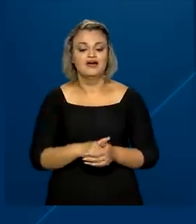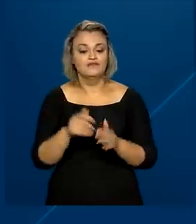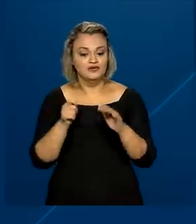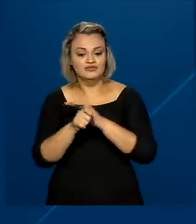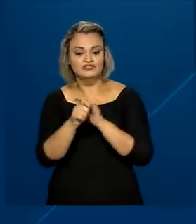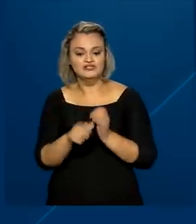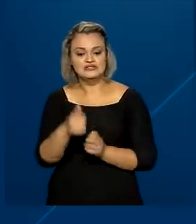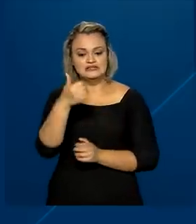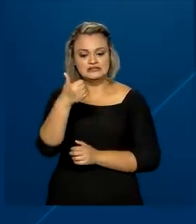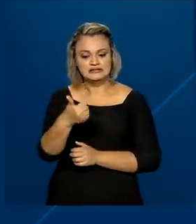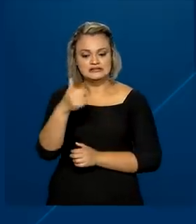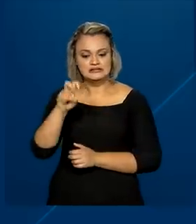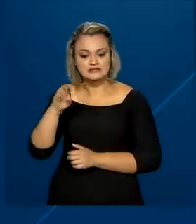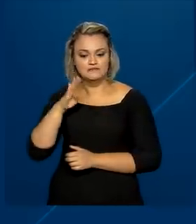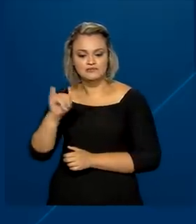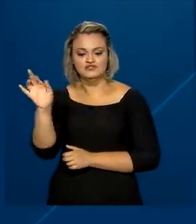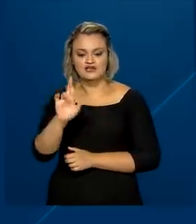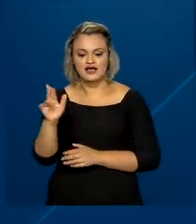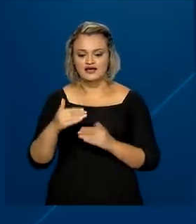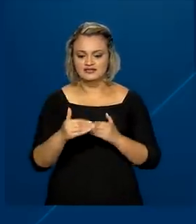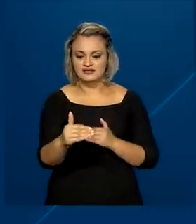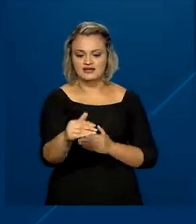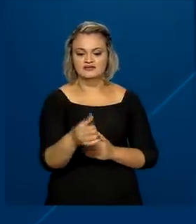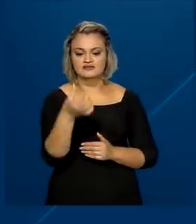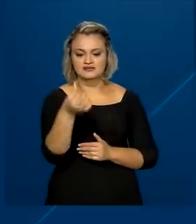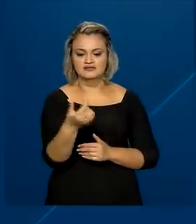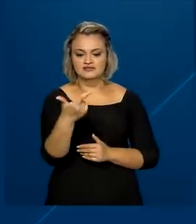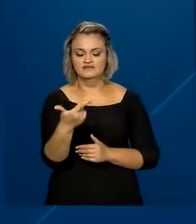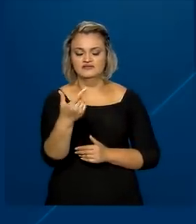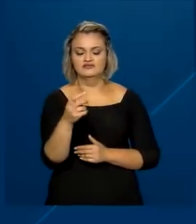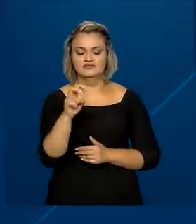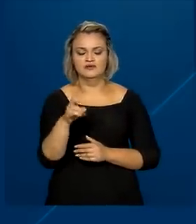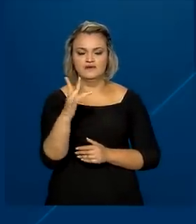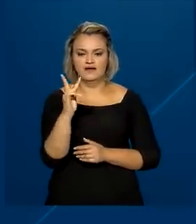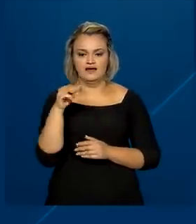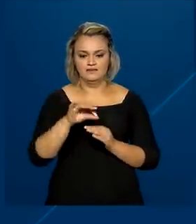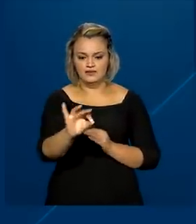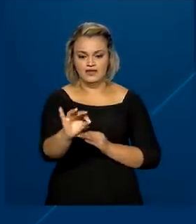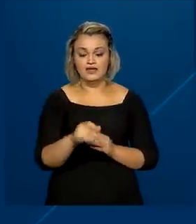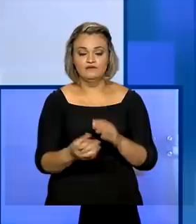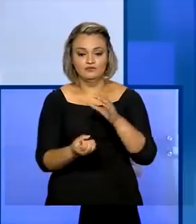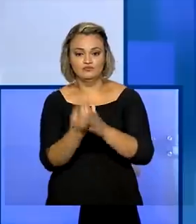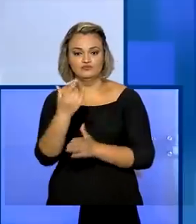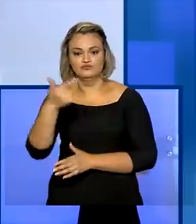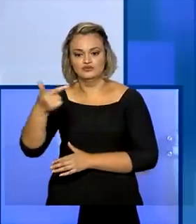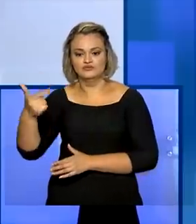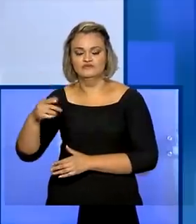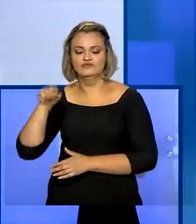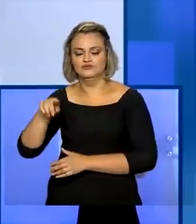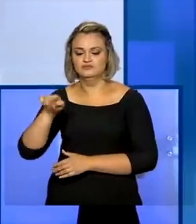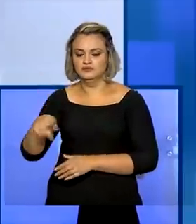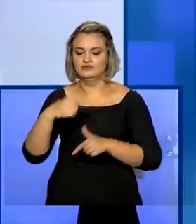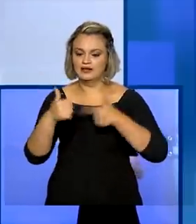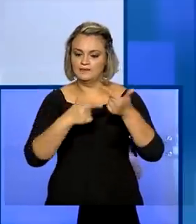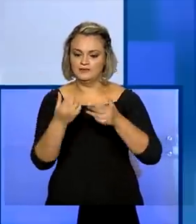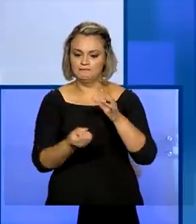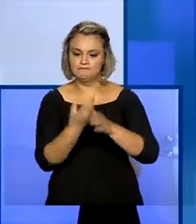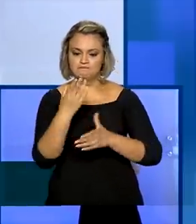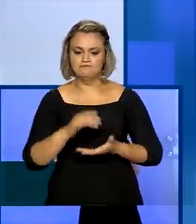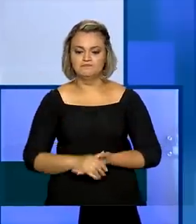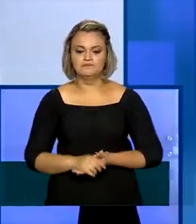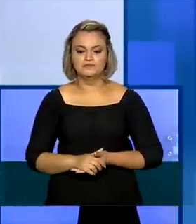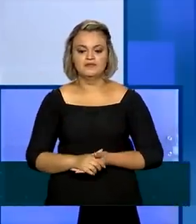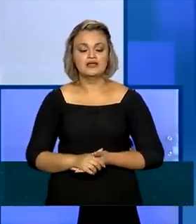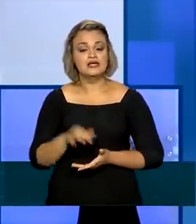bilhões de reais em mais de 600 quilômetros de concessão e gerados mais de 200 mil empregos. É uma concessão que realmente